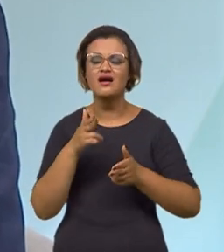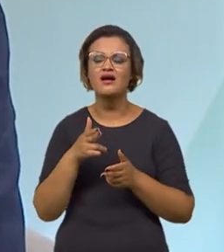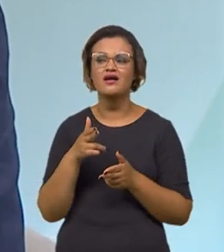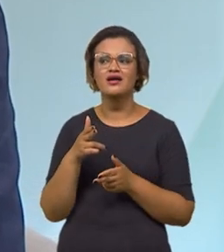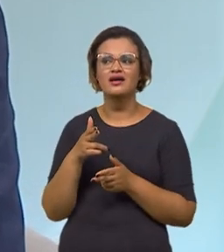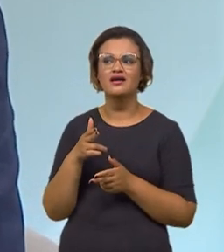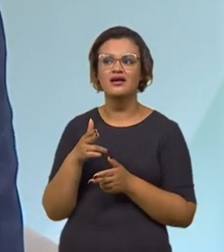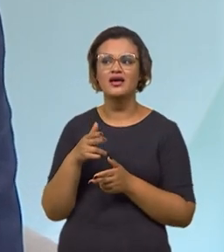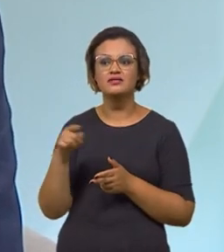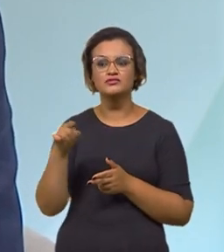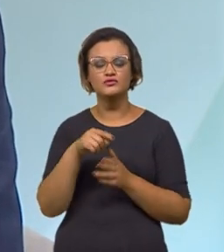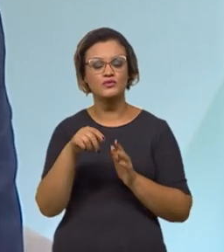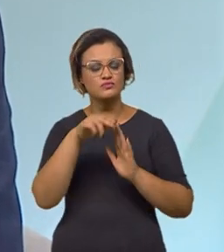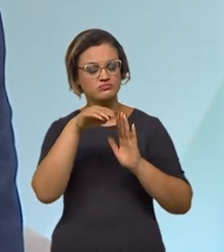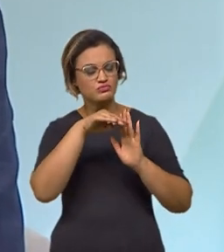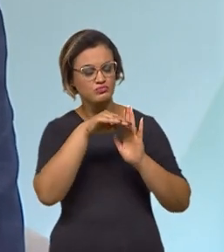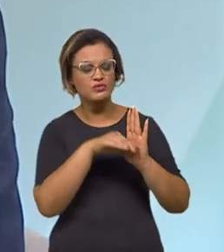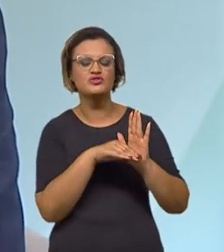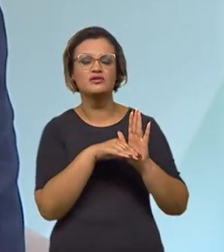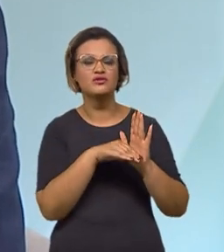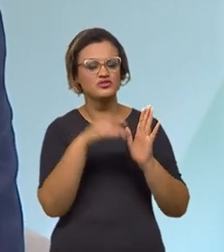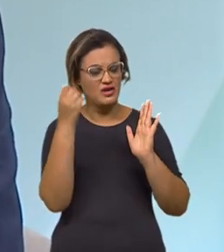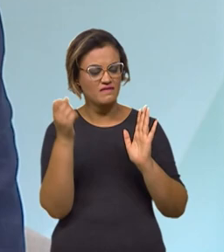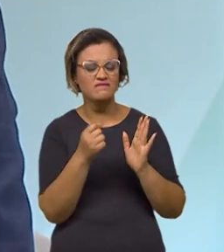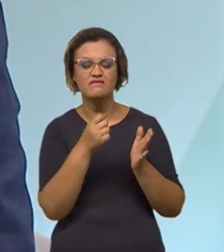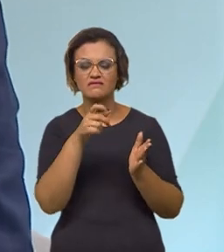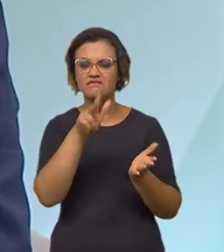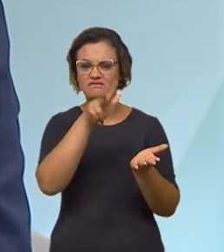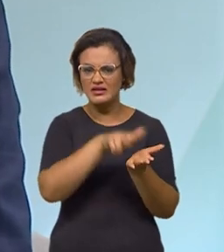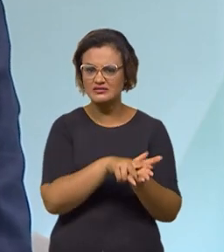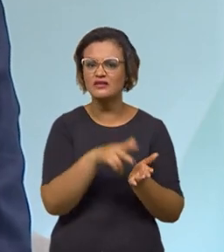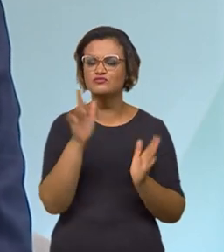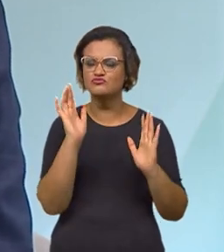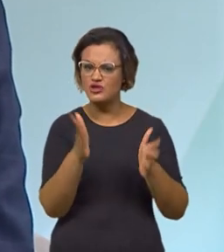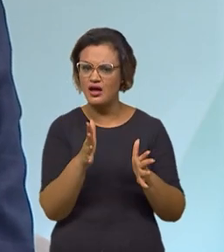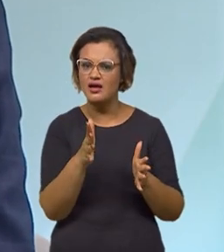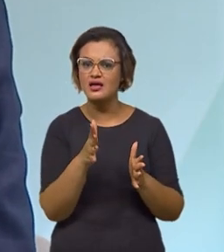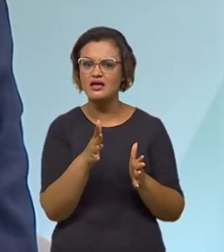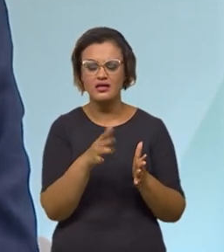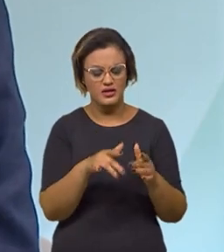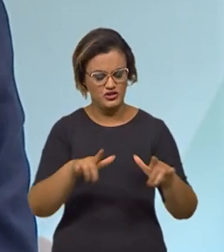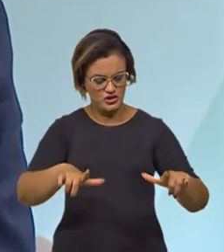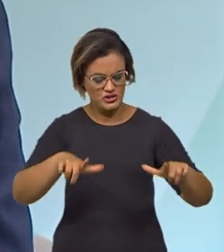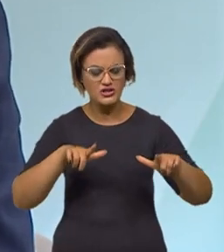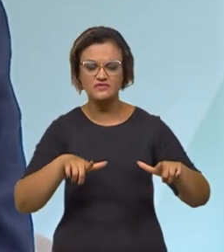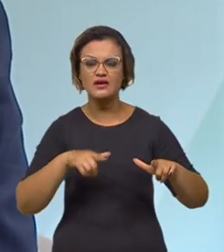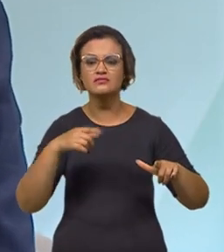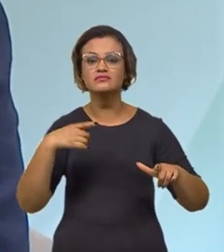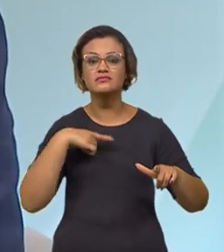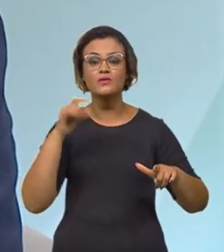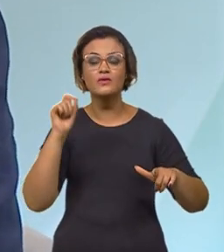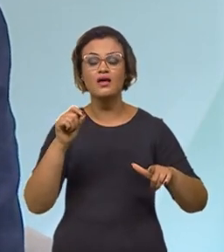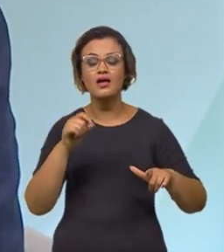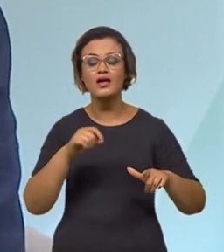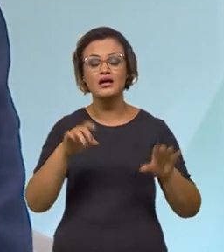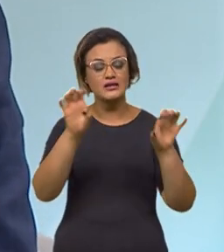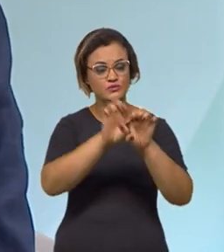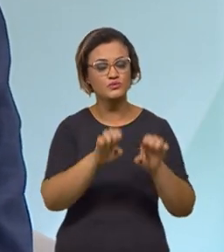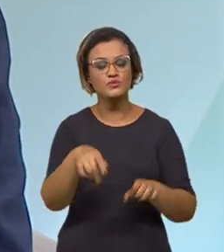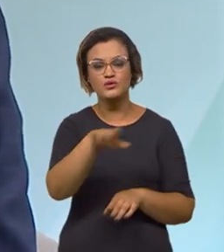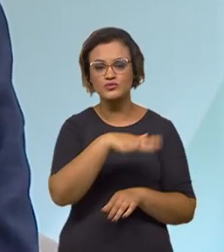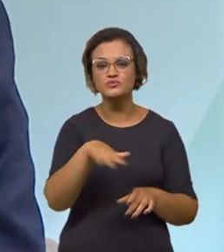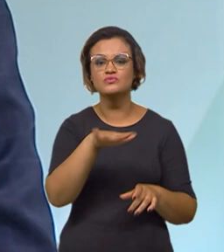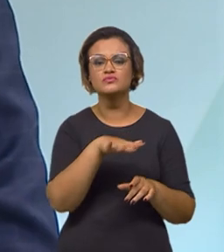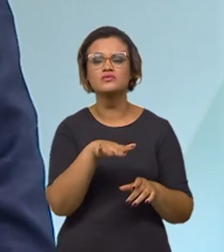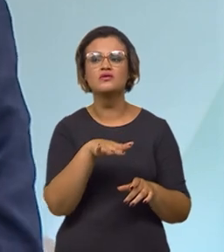-qualificados no CBI, que é o Climate Born Initiative, é onde a gente tem uma certificação que nossos ativos de infraestrutura ferroviária estão